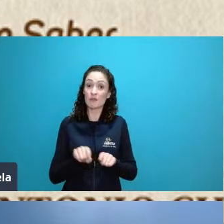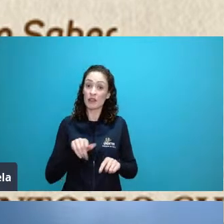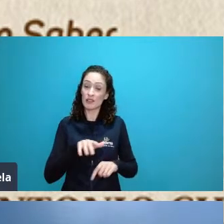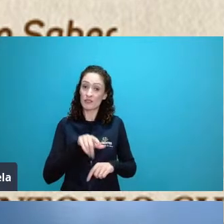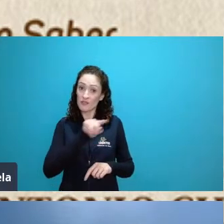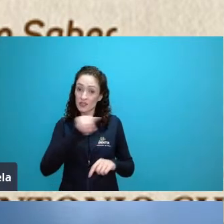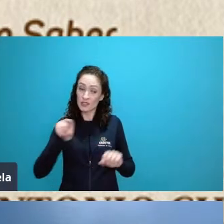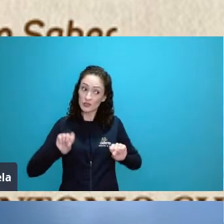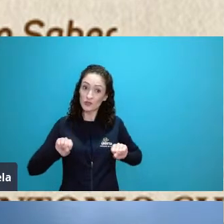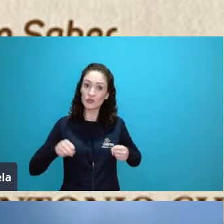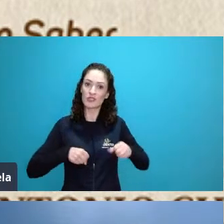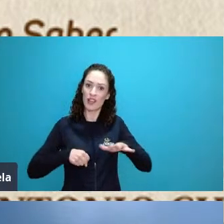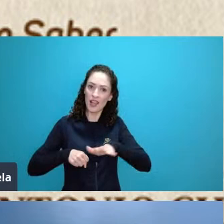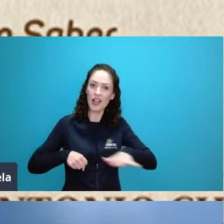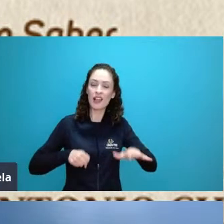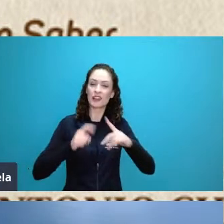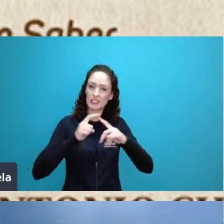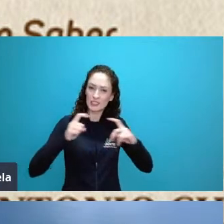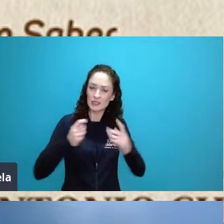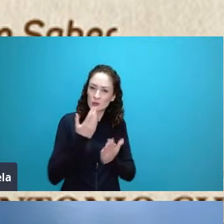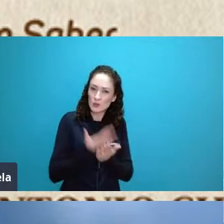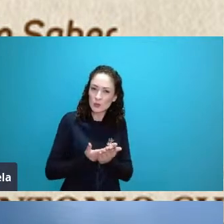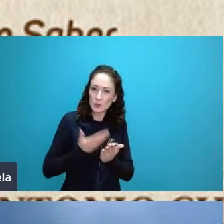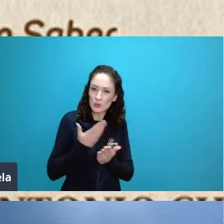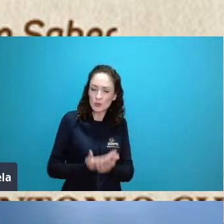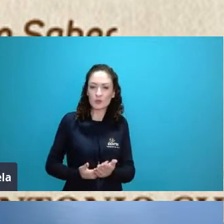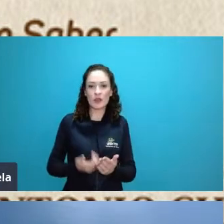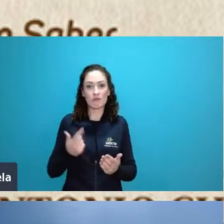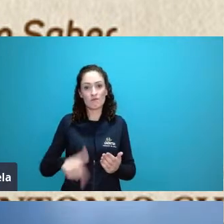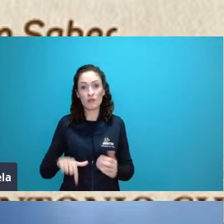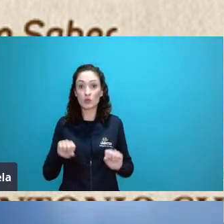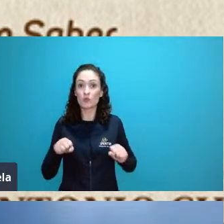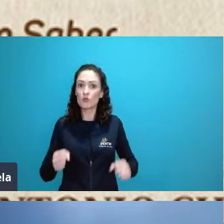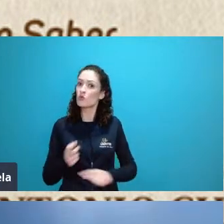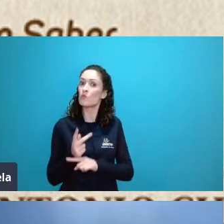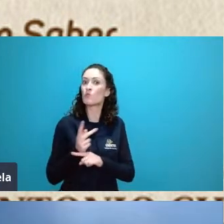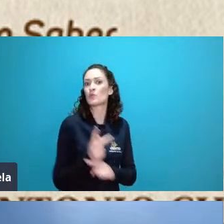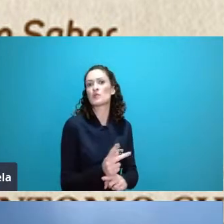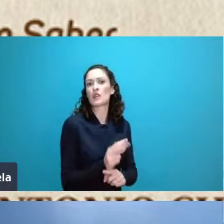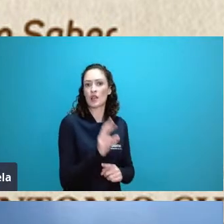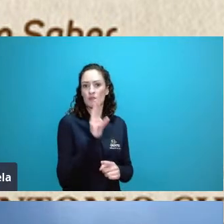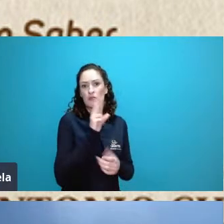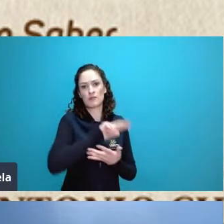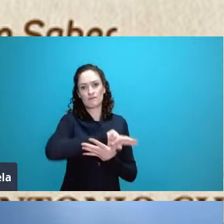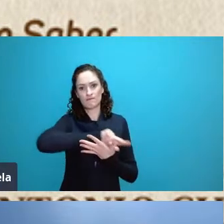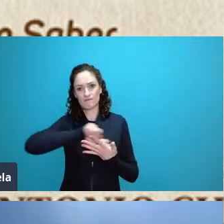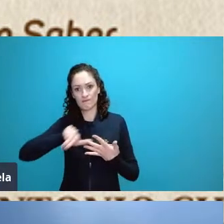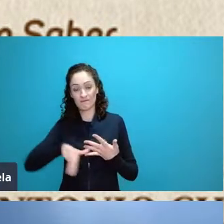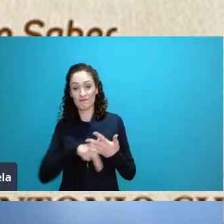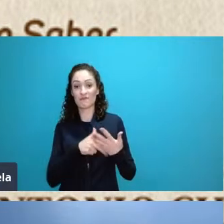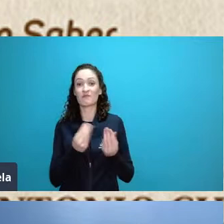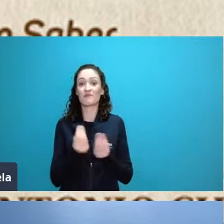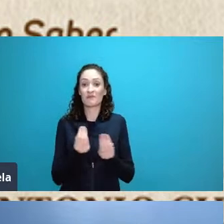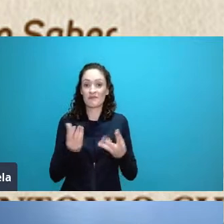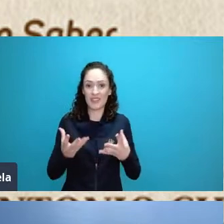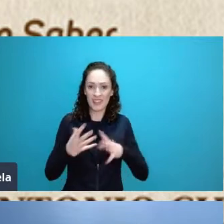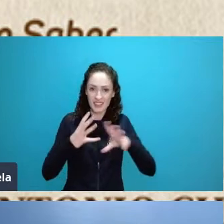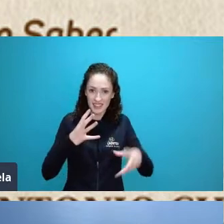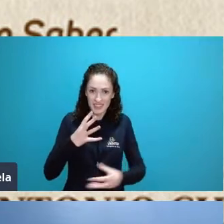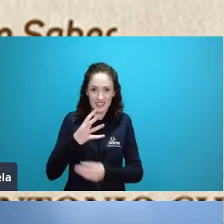tentem buscar um pouco mais de respostas para complementar essa vasta